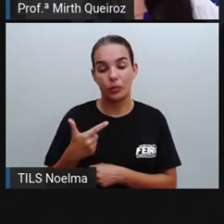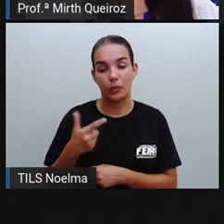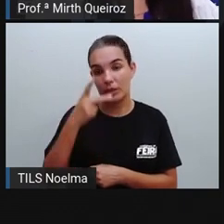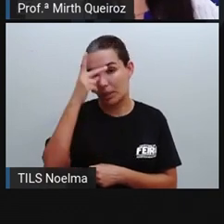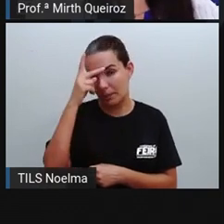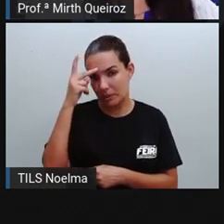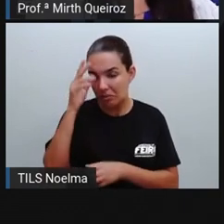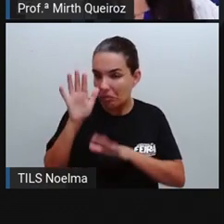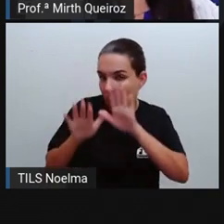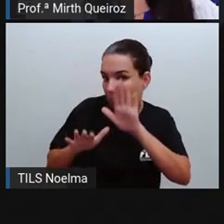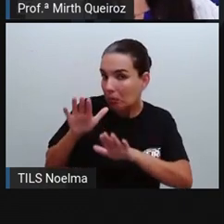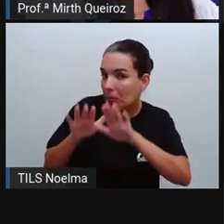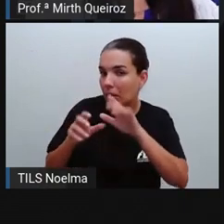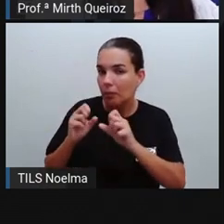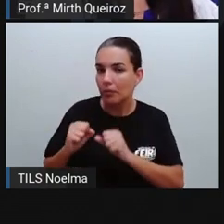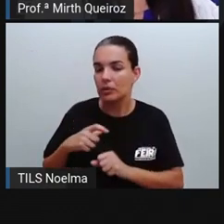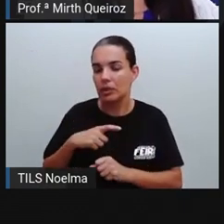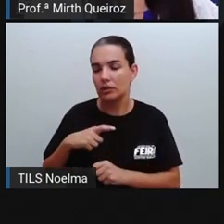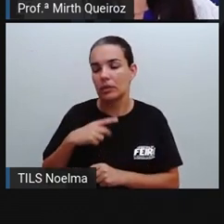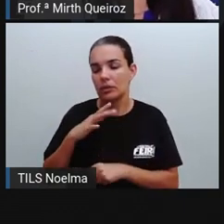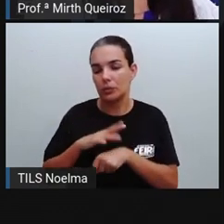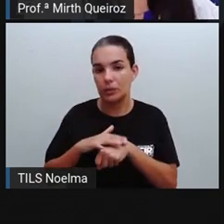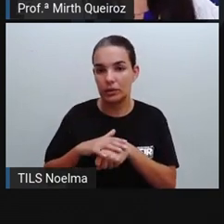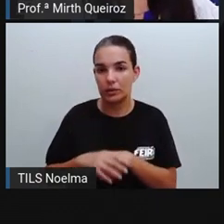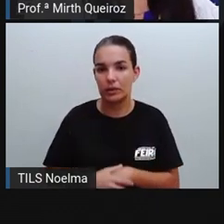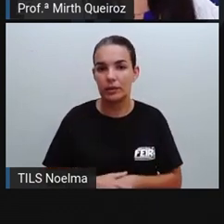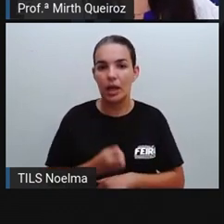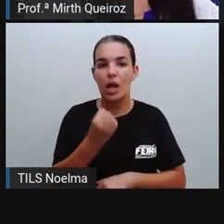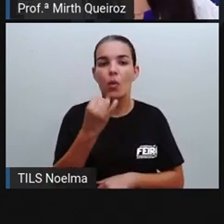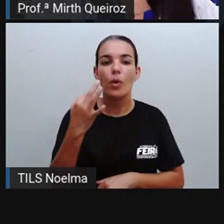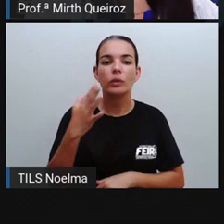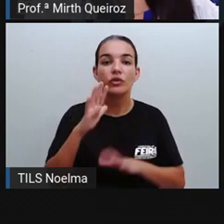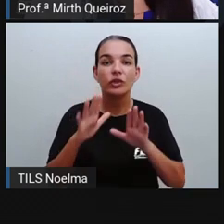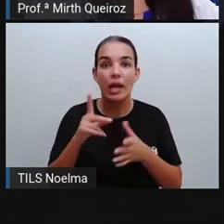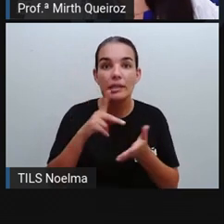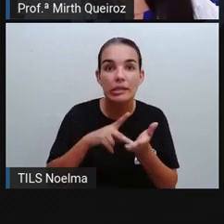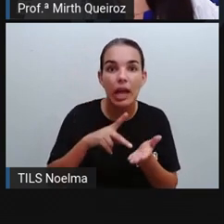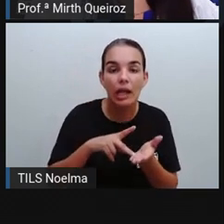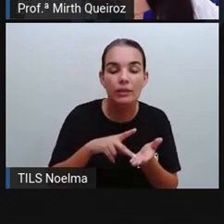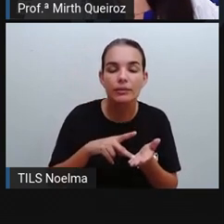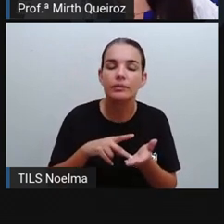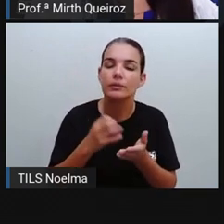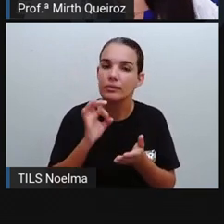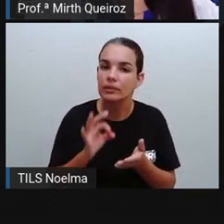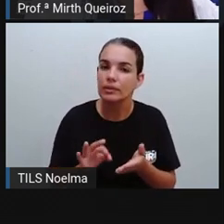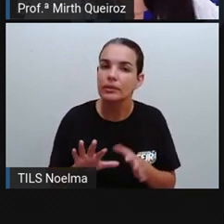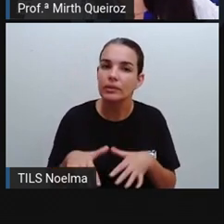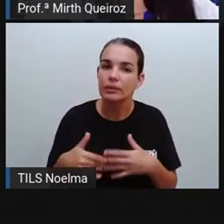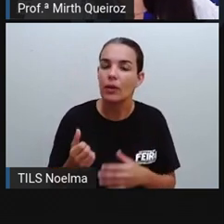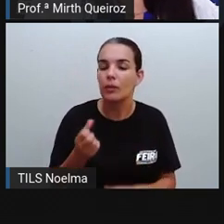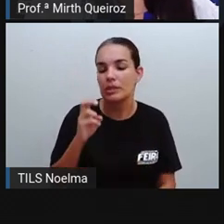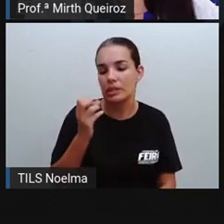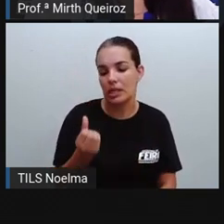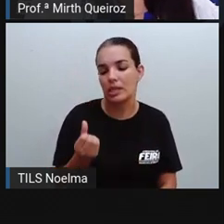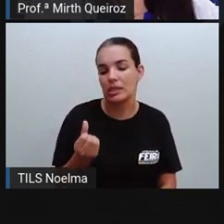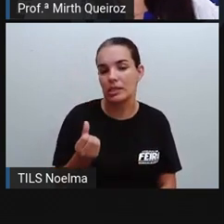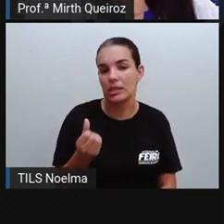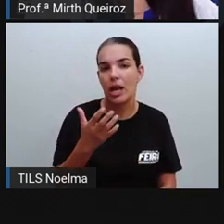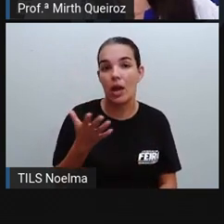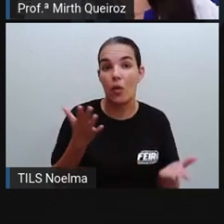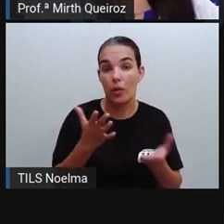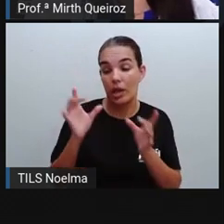suspeitos de zika. Quantos foram confirmados? 6 casos. Descartados?